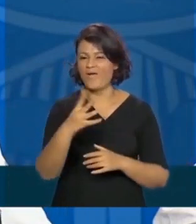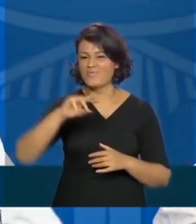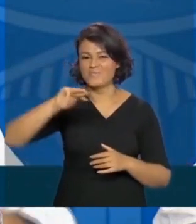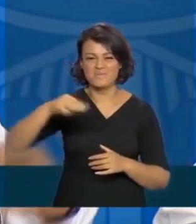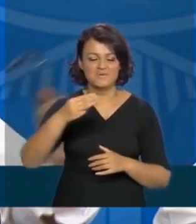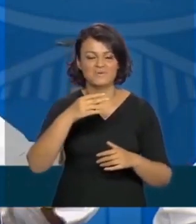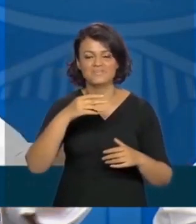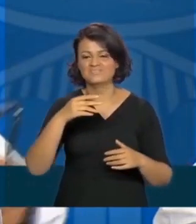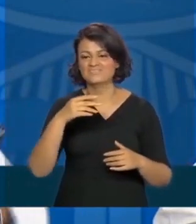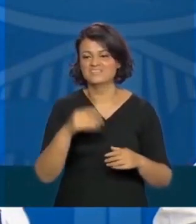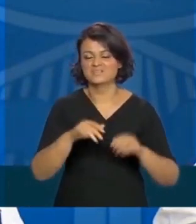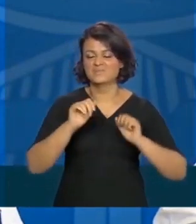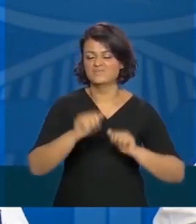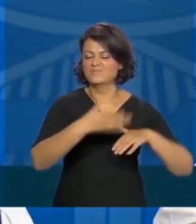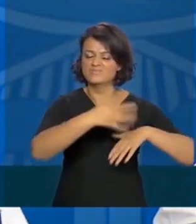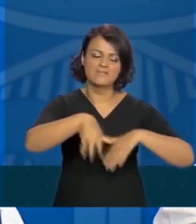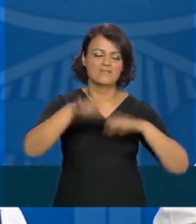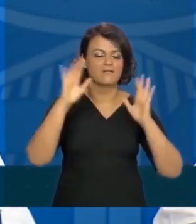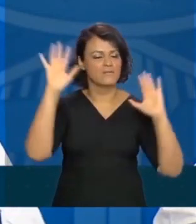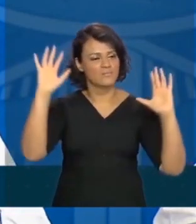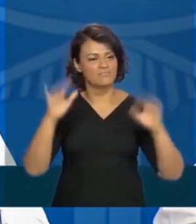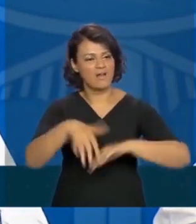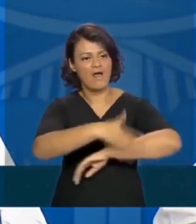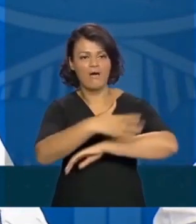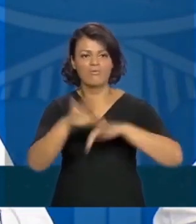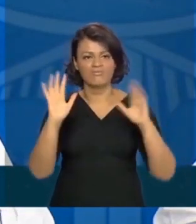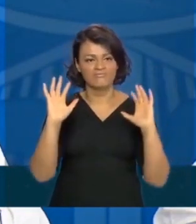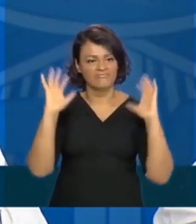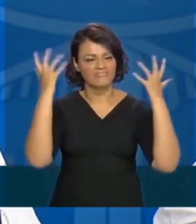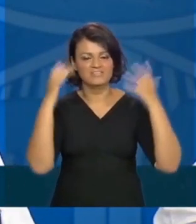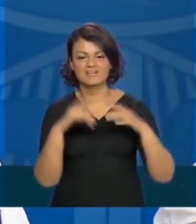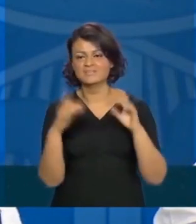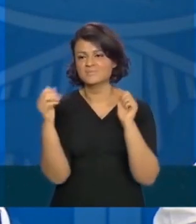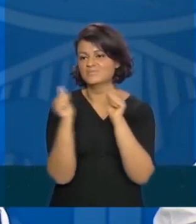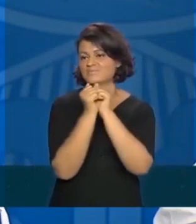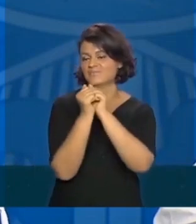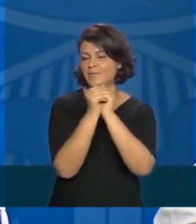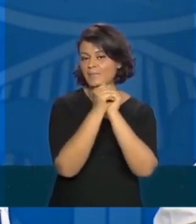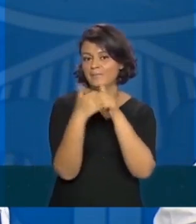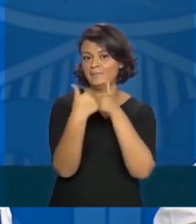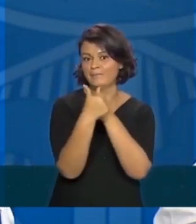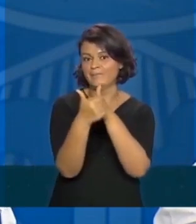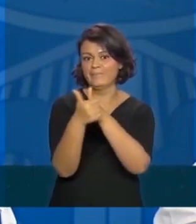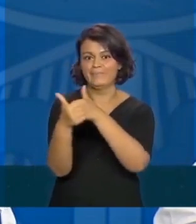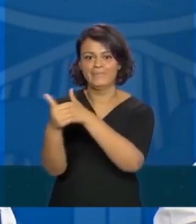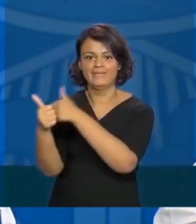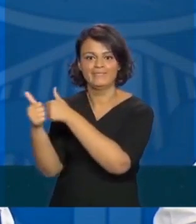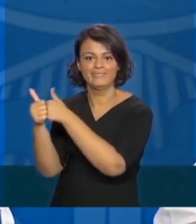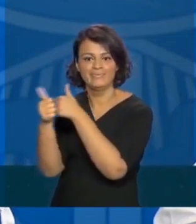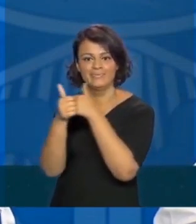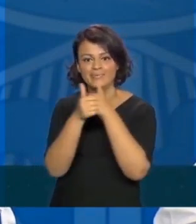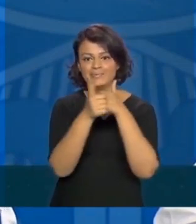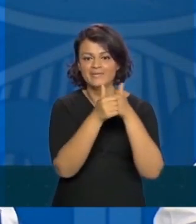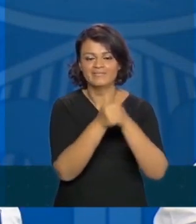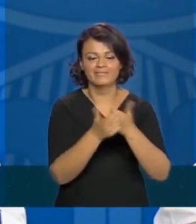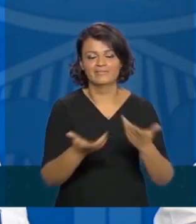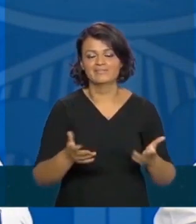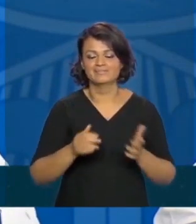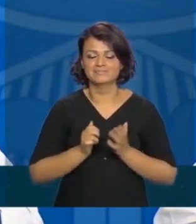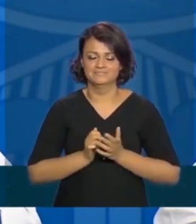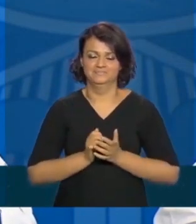mais um milhão as pessoas no carnaval digamos que elas não ficam muito longe umas das outras elas costumam ficar muito perto